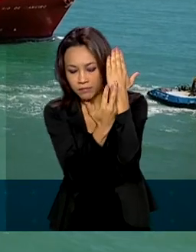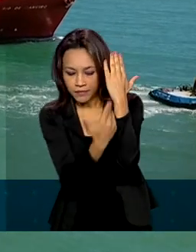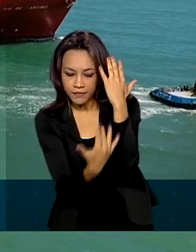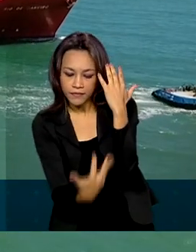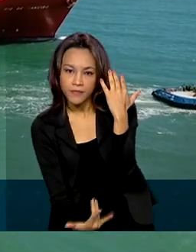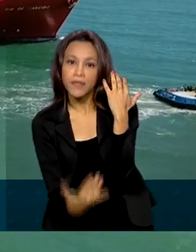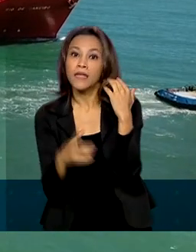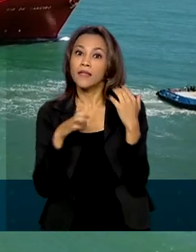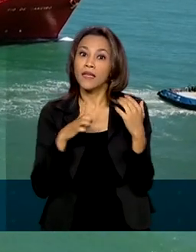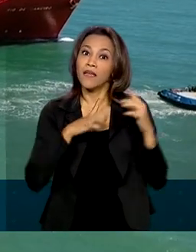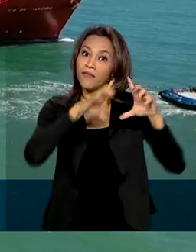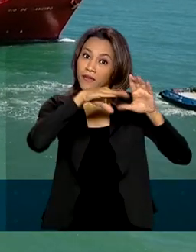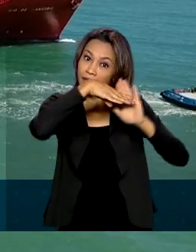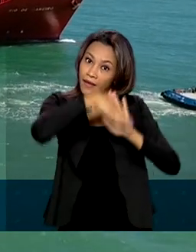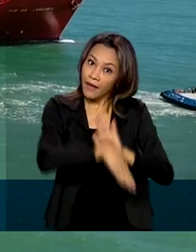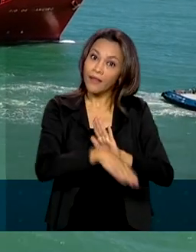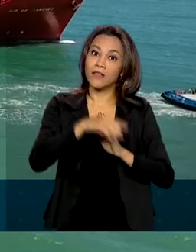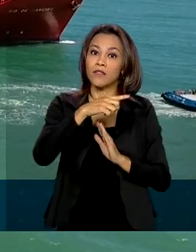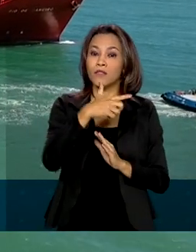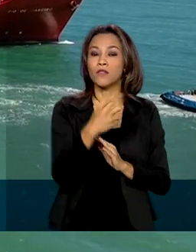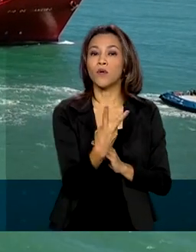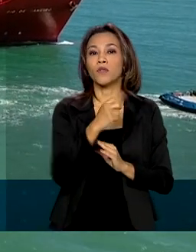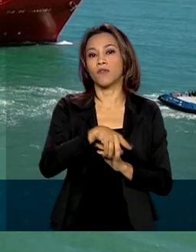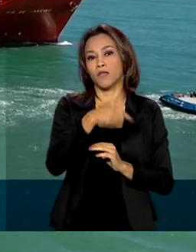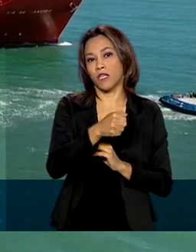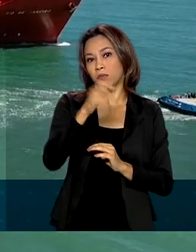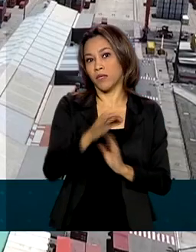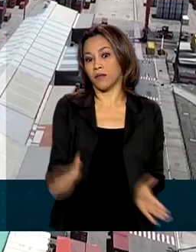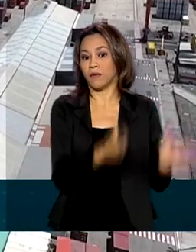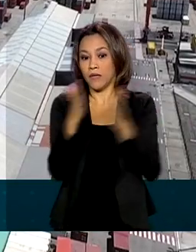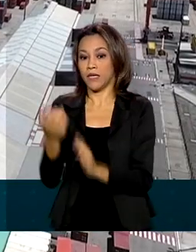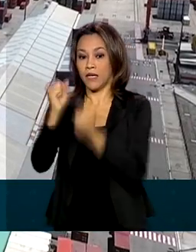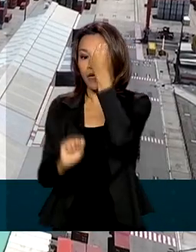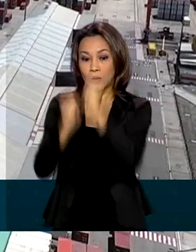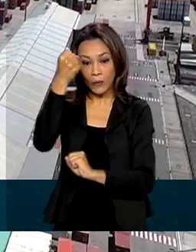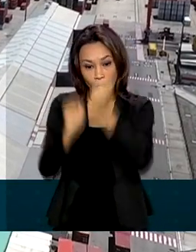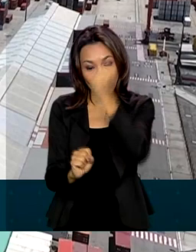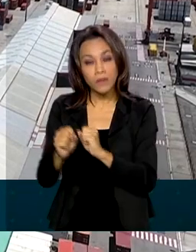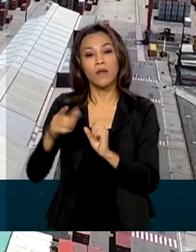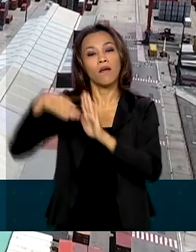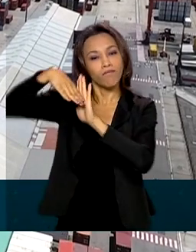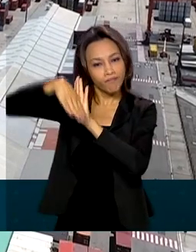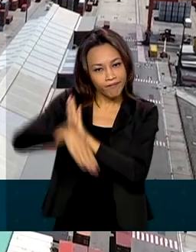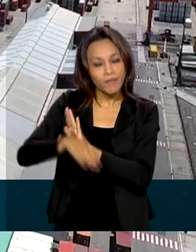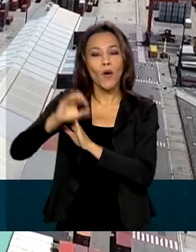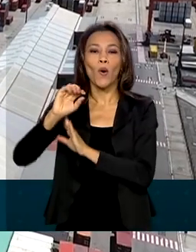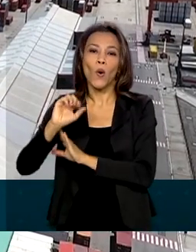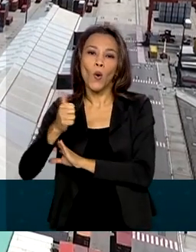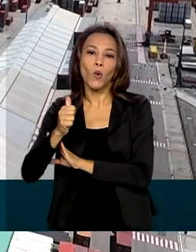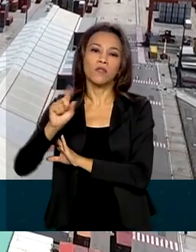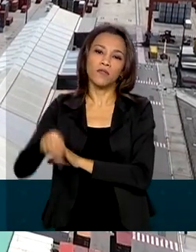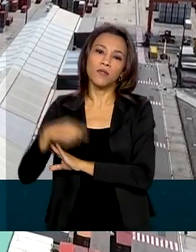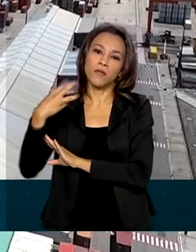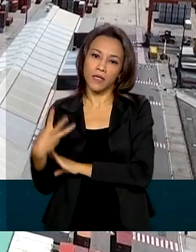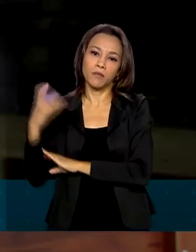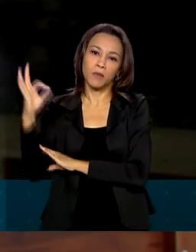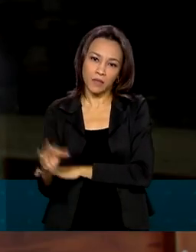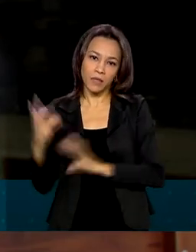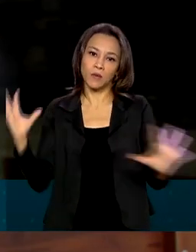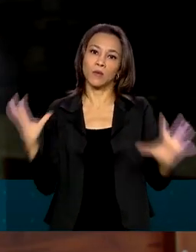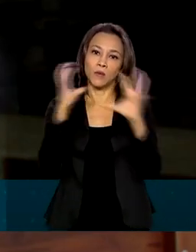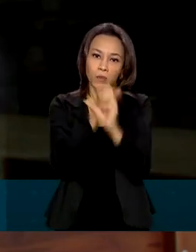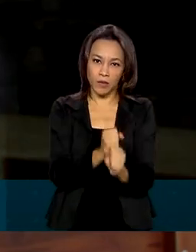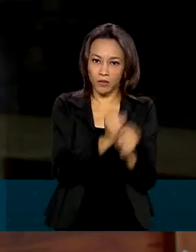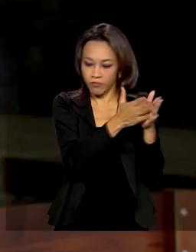2,7% e as da indústria de transformação caíram 11,3% no resultado do ano.